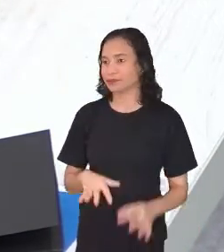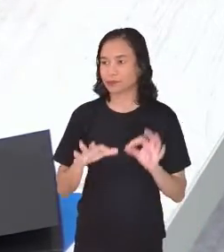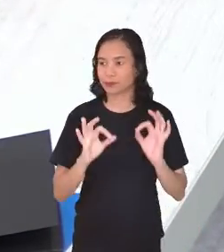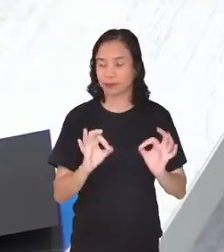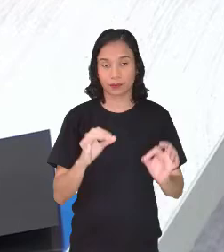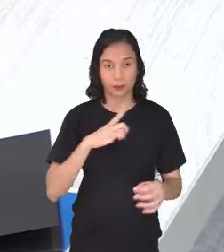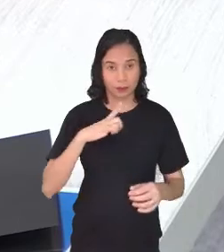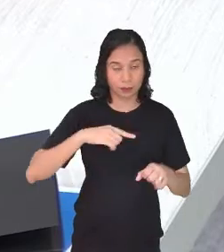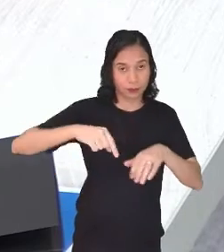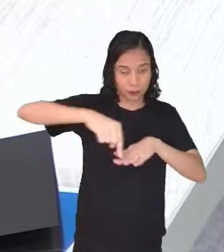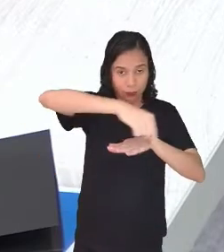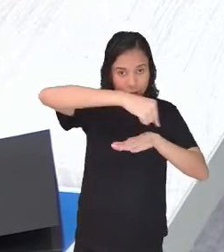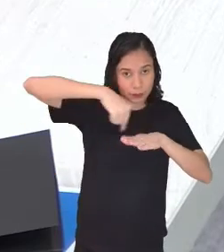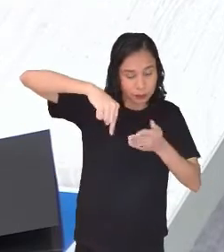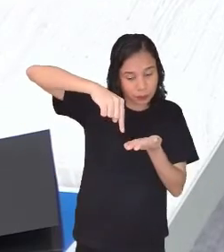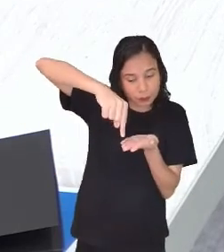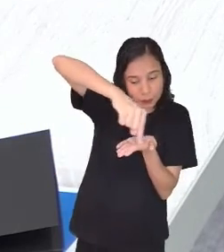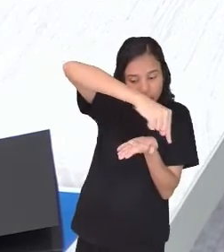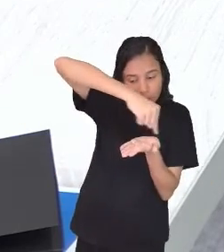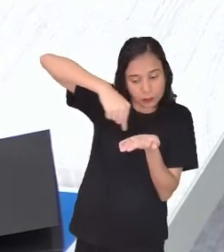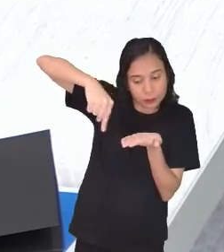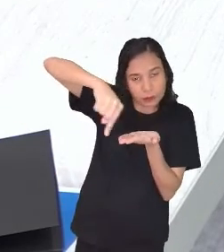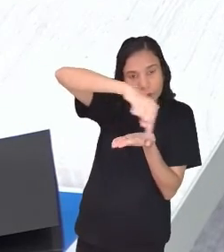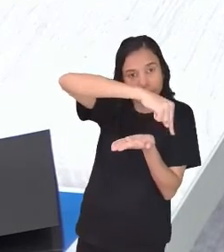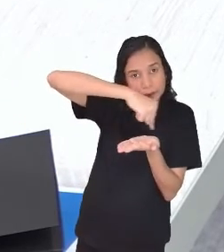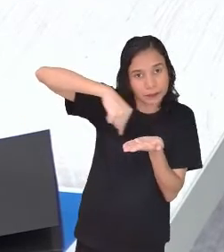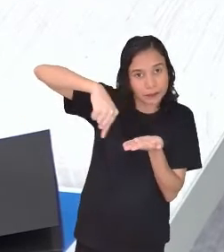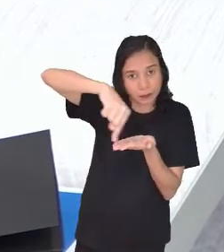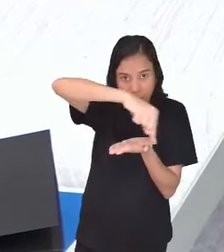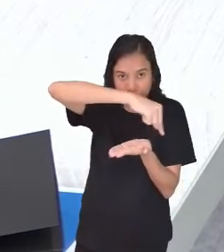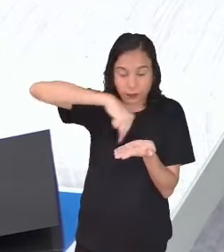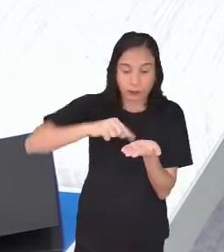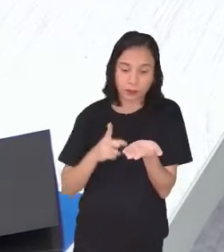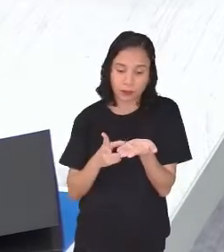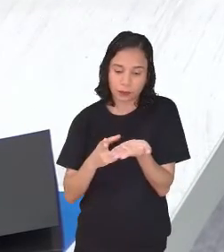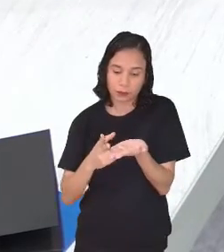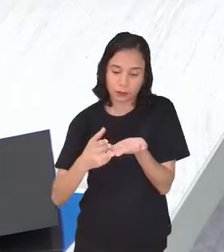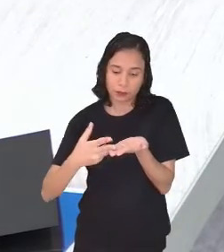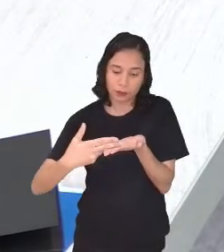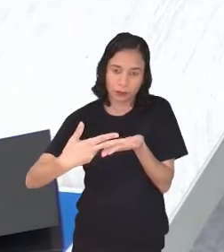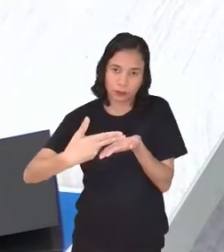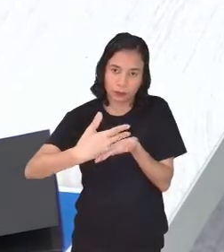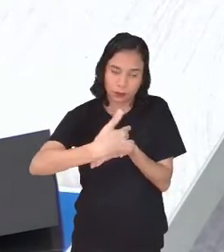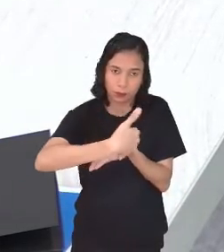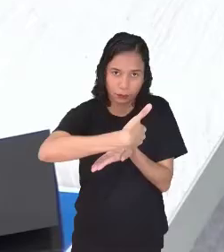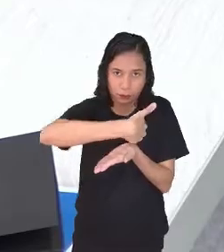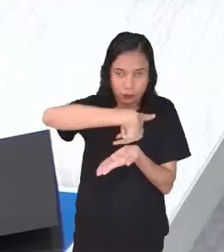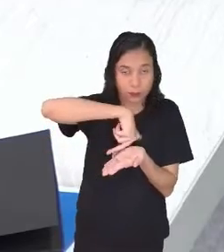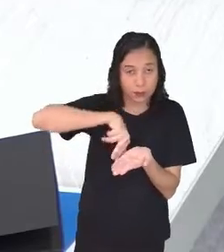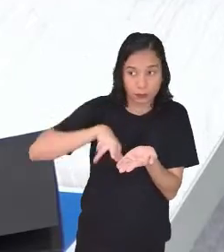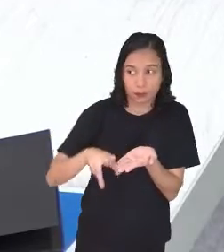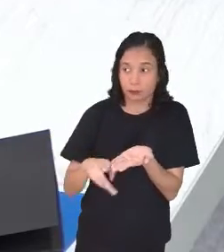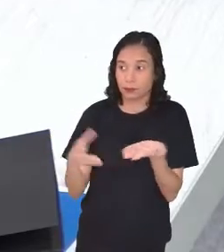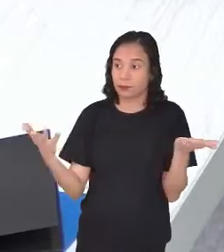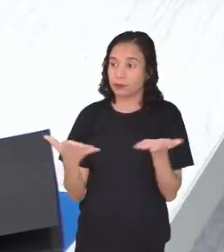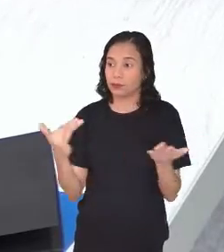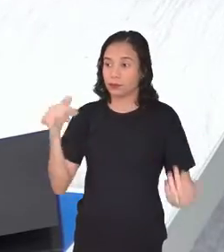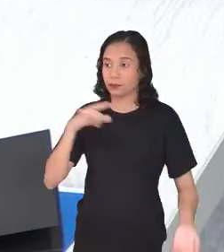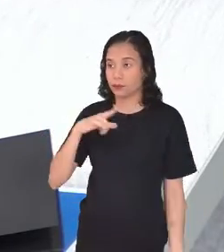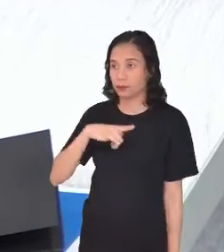gente, mas tem um círculo aqui. Foi o eu fiz, recortei e eu tenho